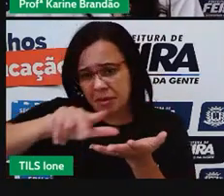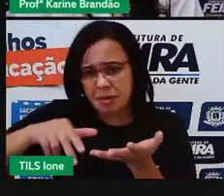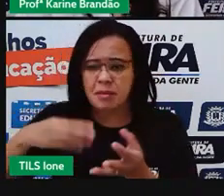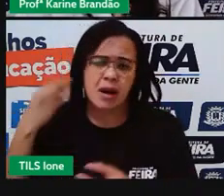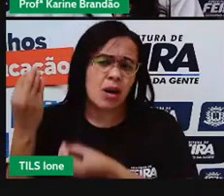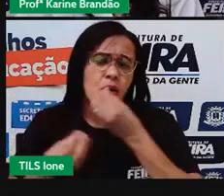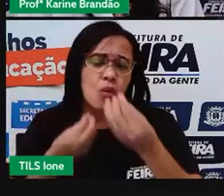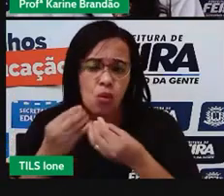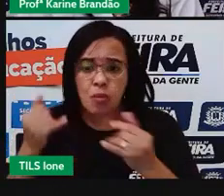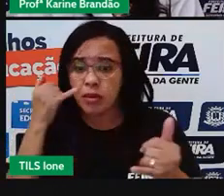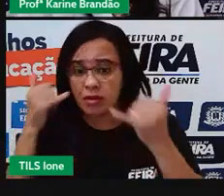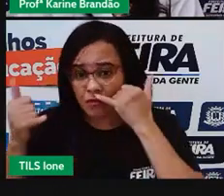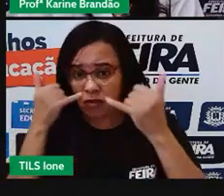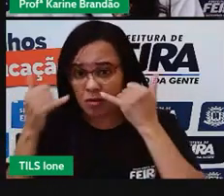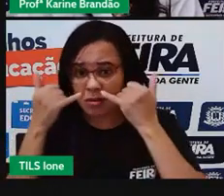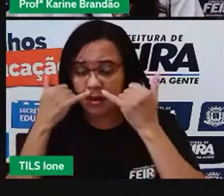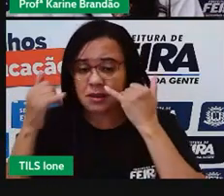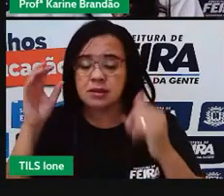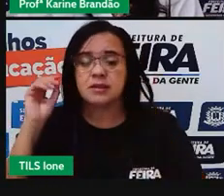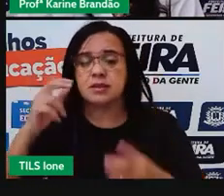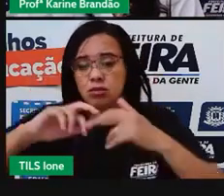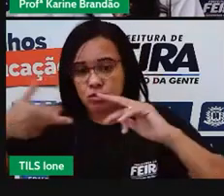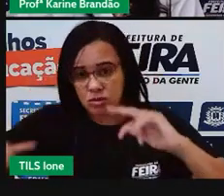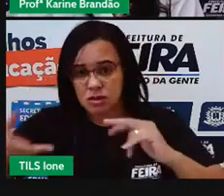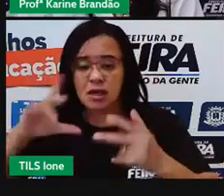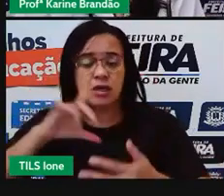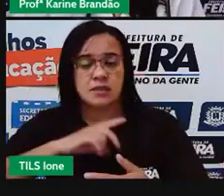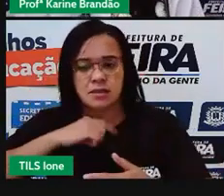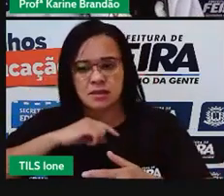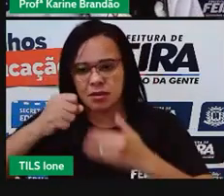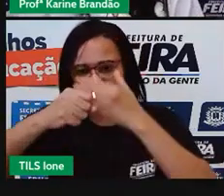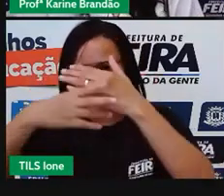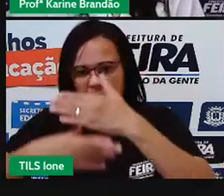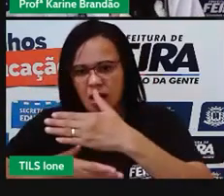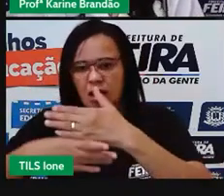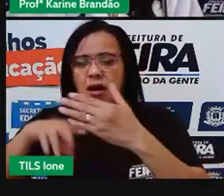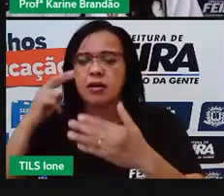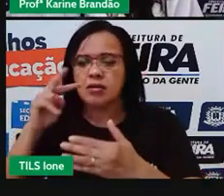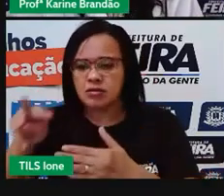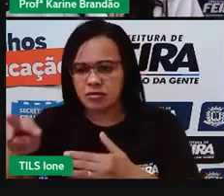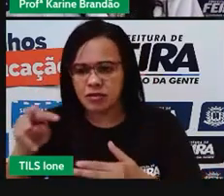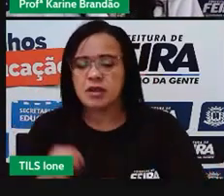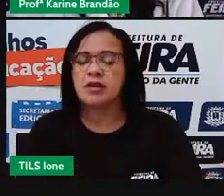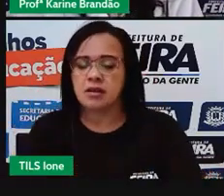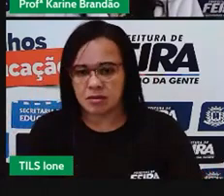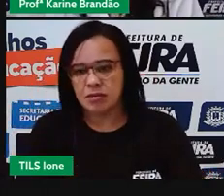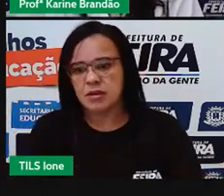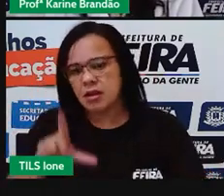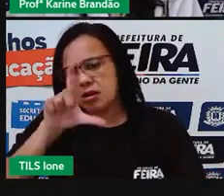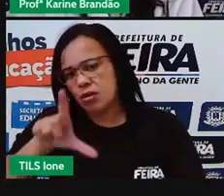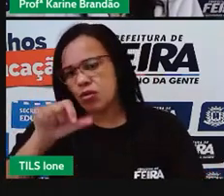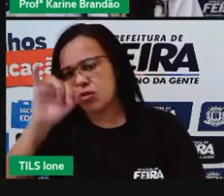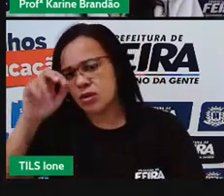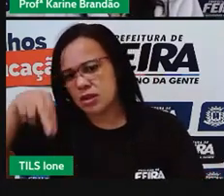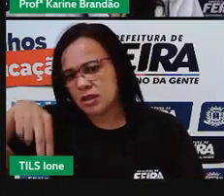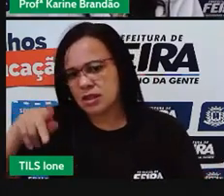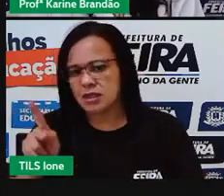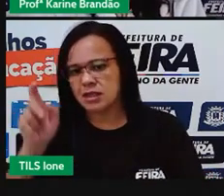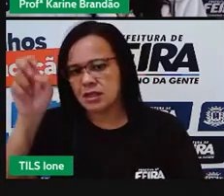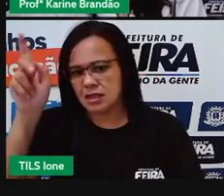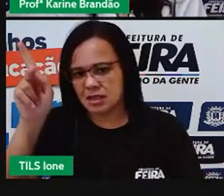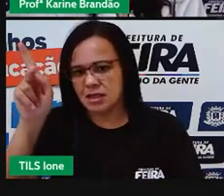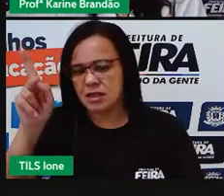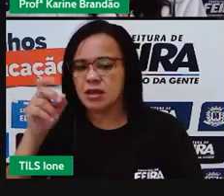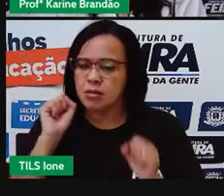informações nesse site aqui embaixo, ó, que a PRO deixa como link e sugestão para vocês. Tá ok?